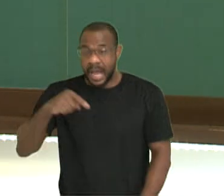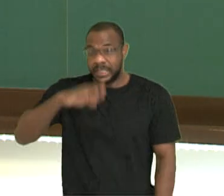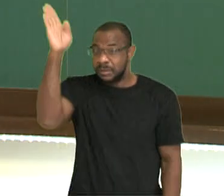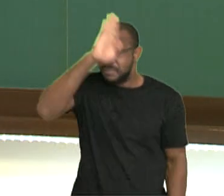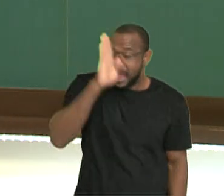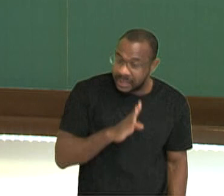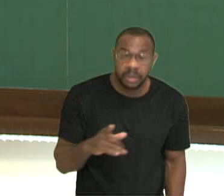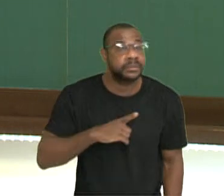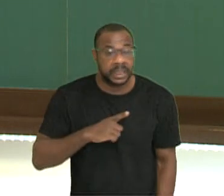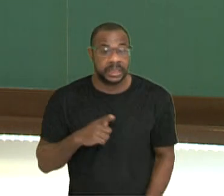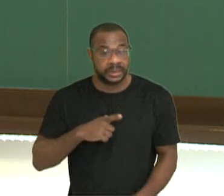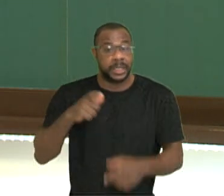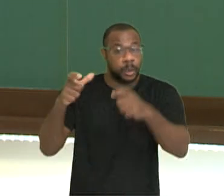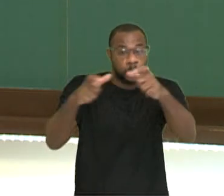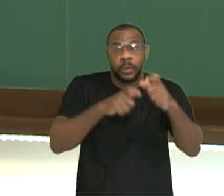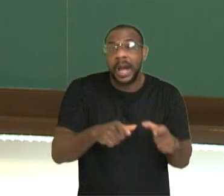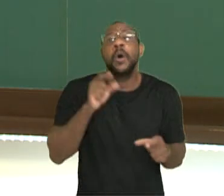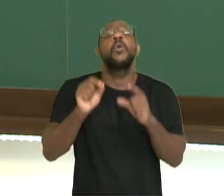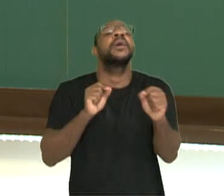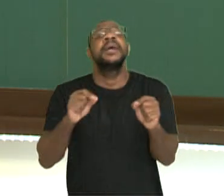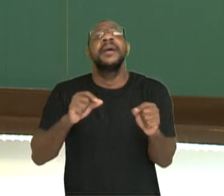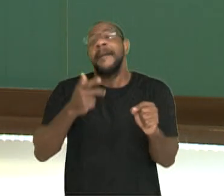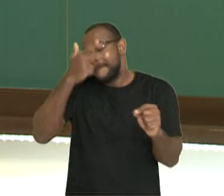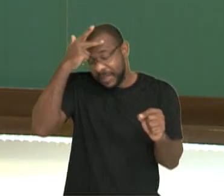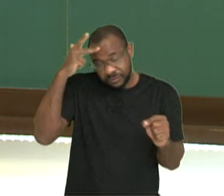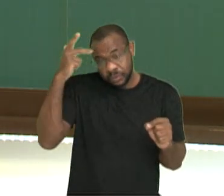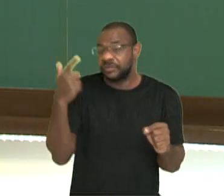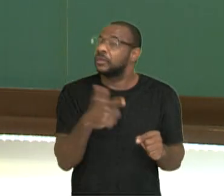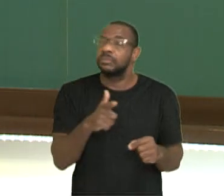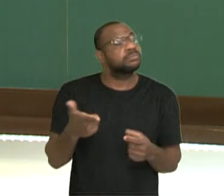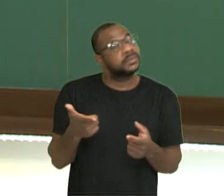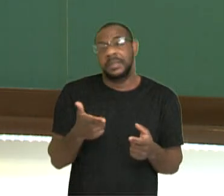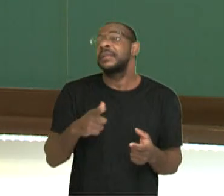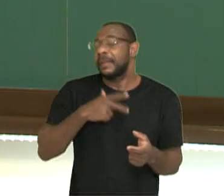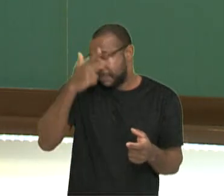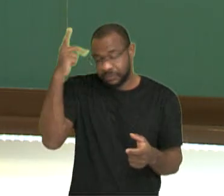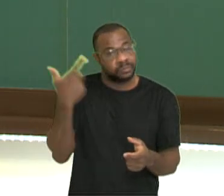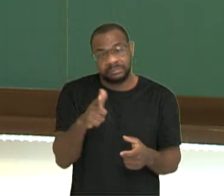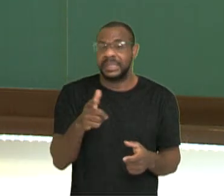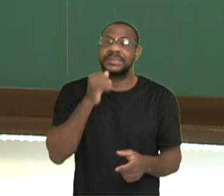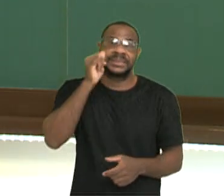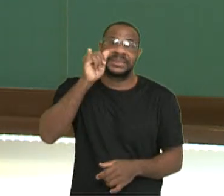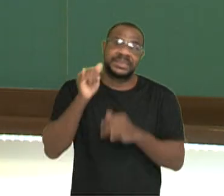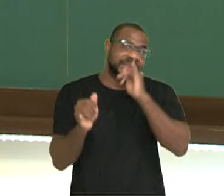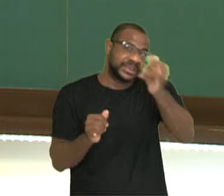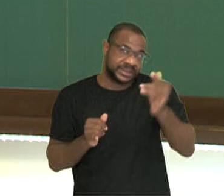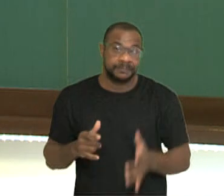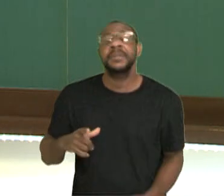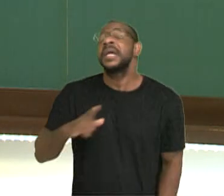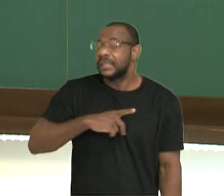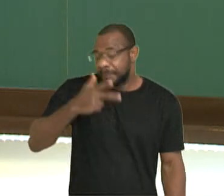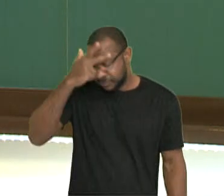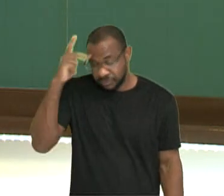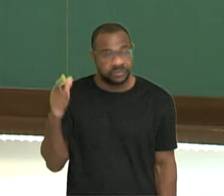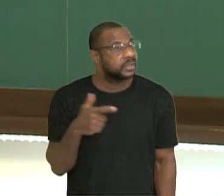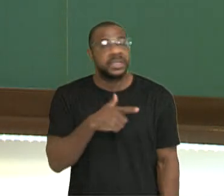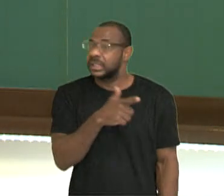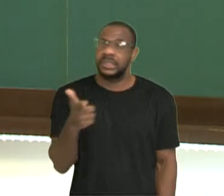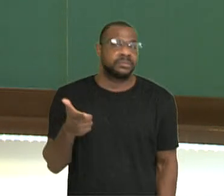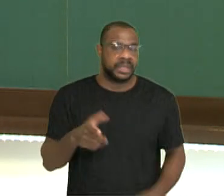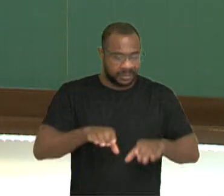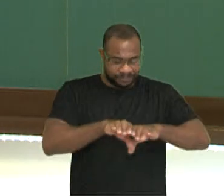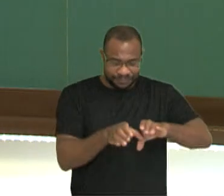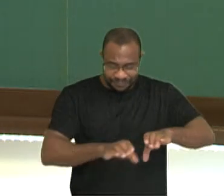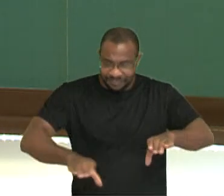território brasileiro ainda existem pessoas sem acesso à energia elétrica, ainda existem pessoas sem acesso ao saneamento